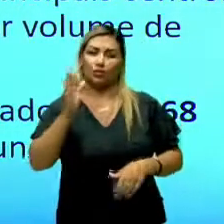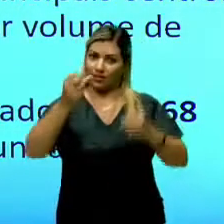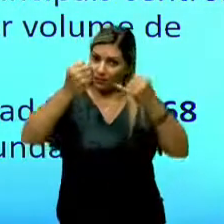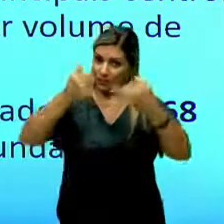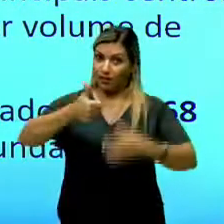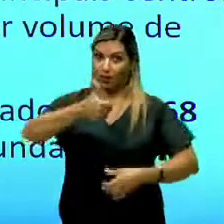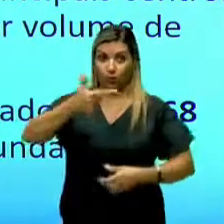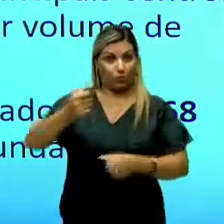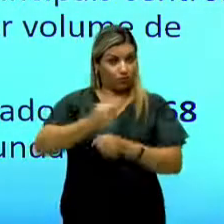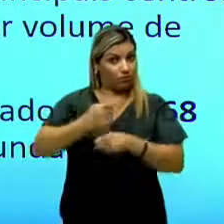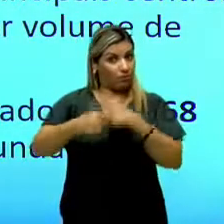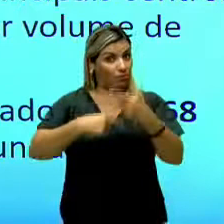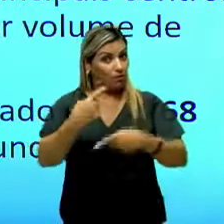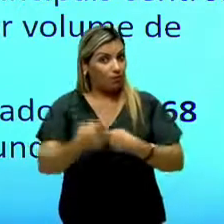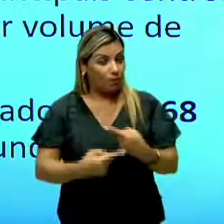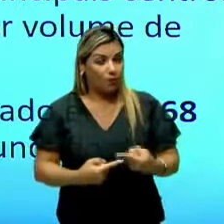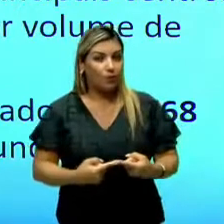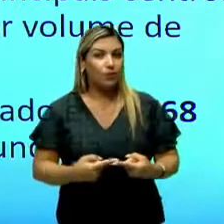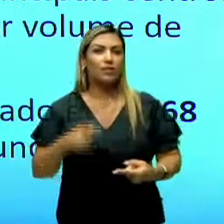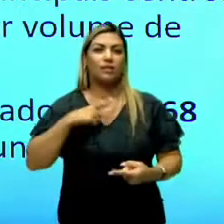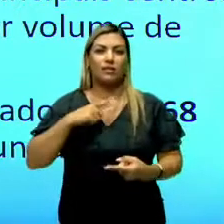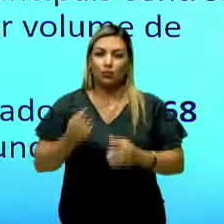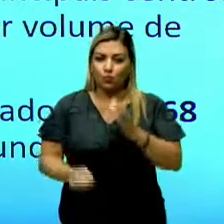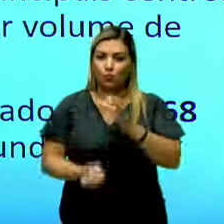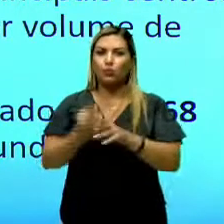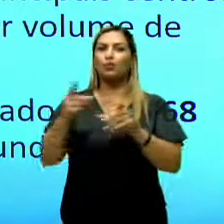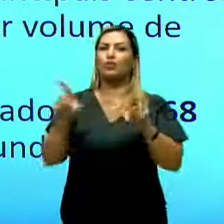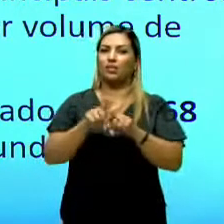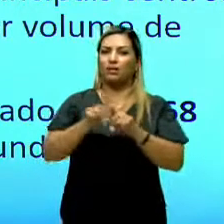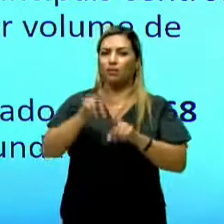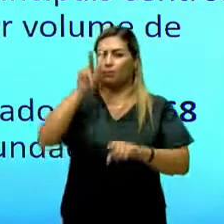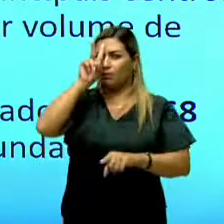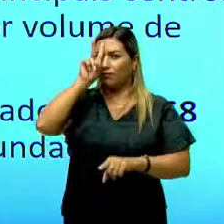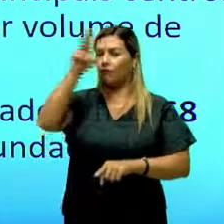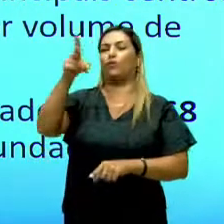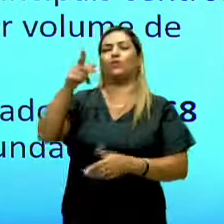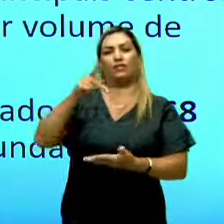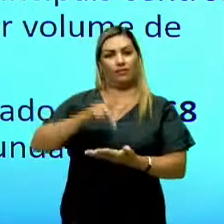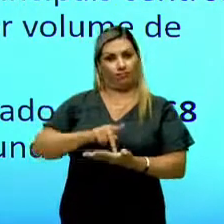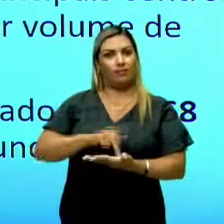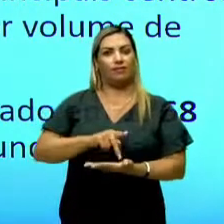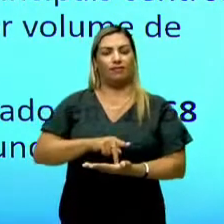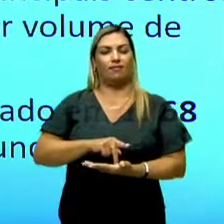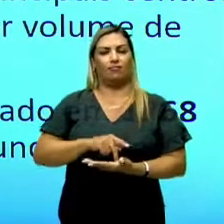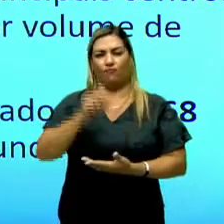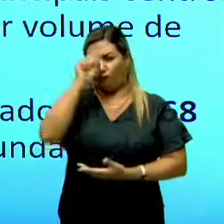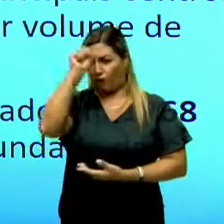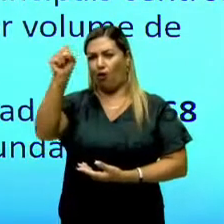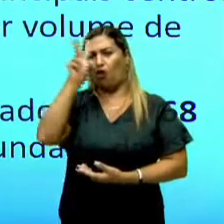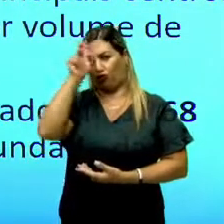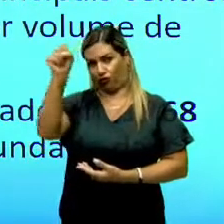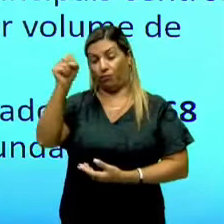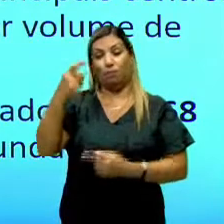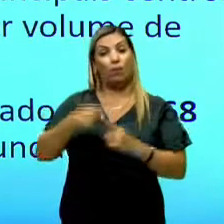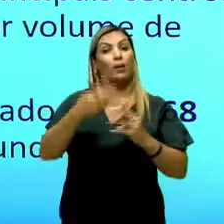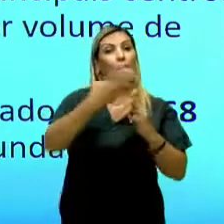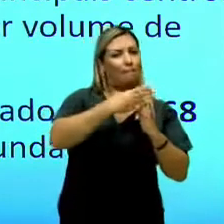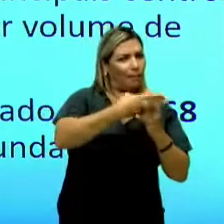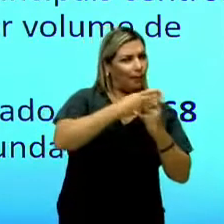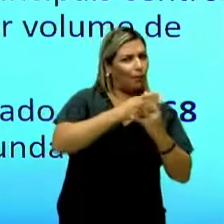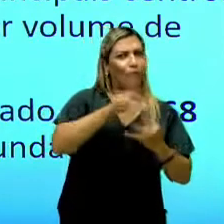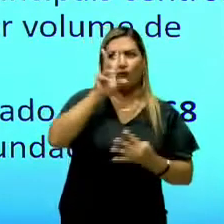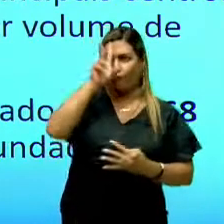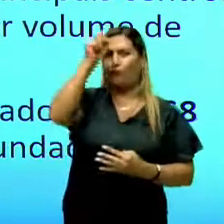que foi 12 anos depois, e ele vem também com uma força muito grande. Por quê? Porque o nosso barroco foi